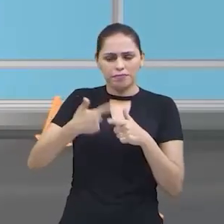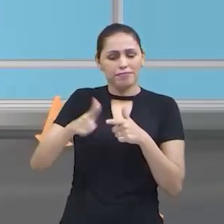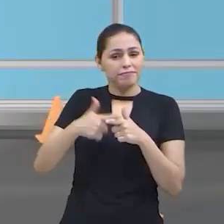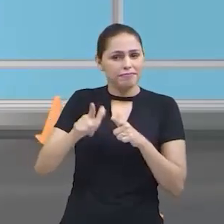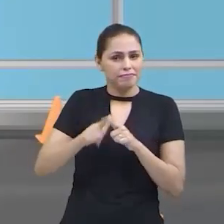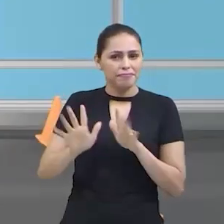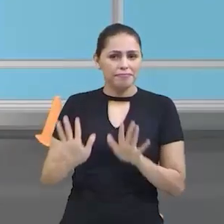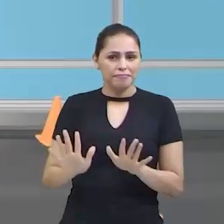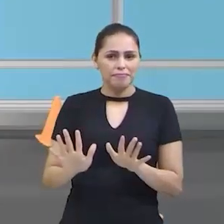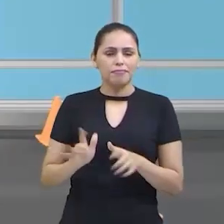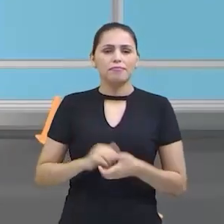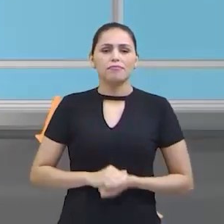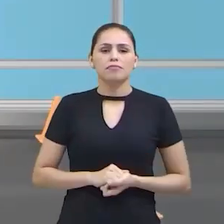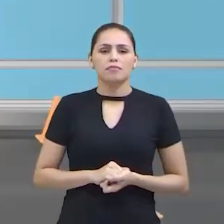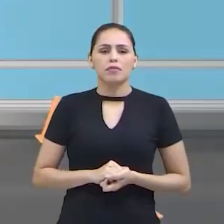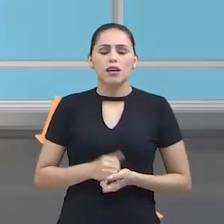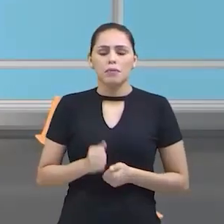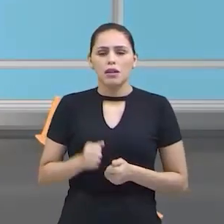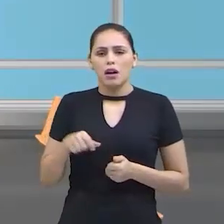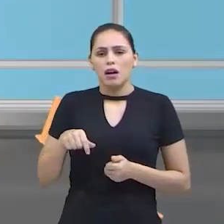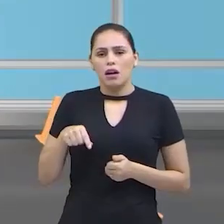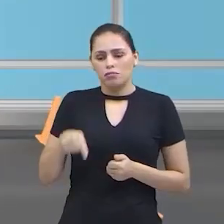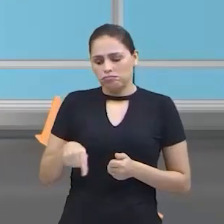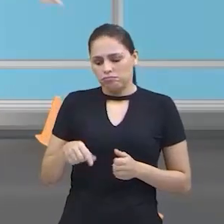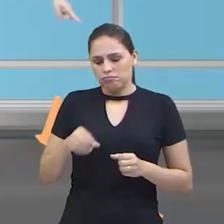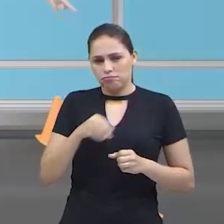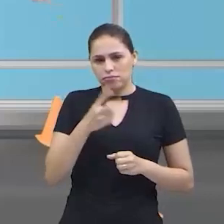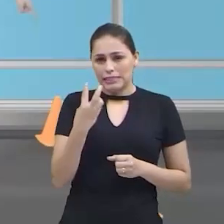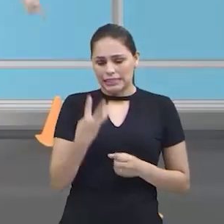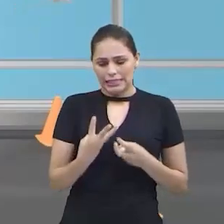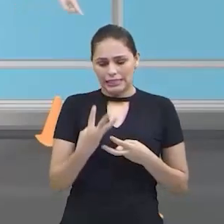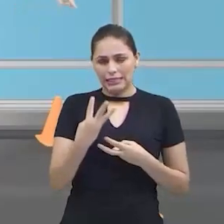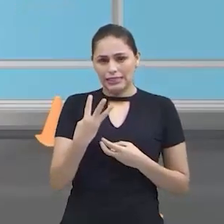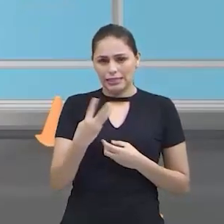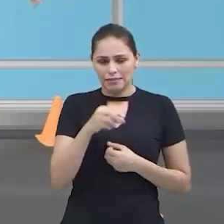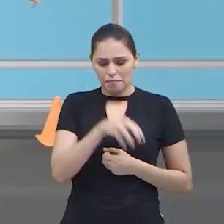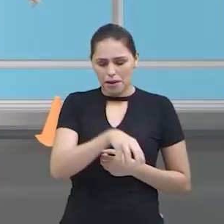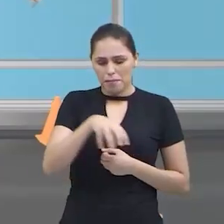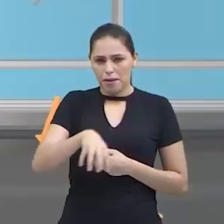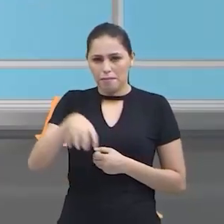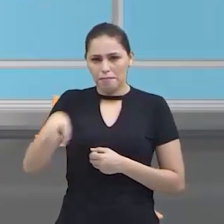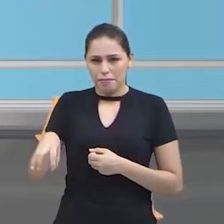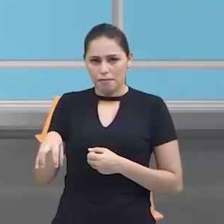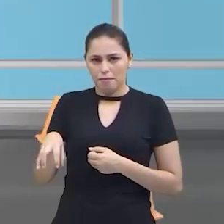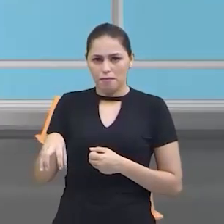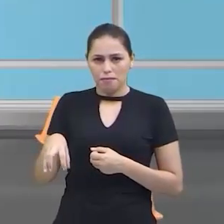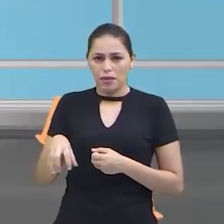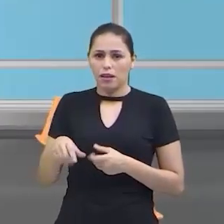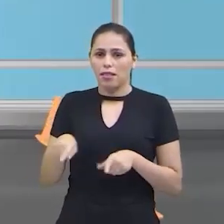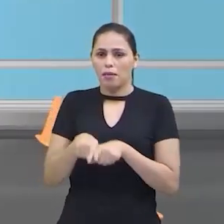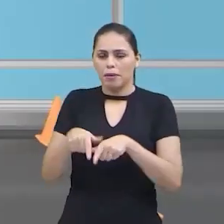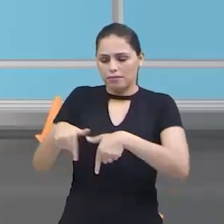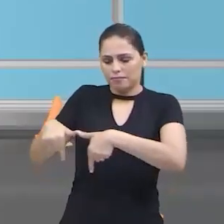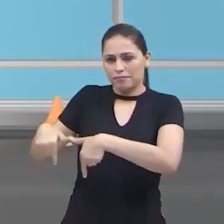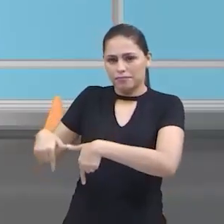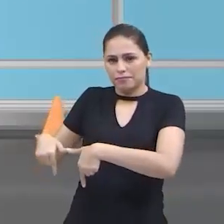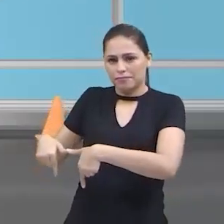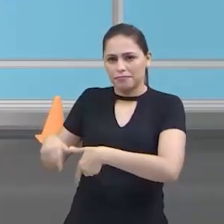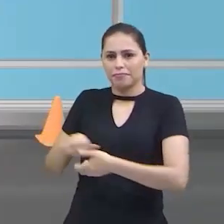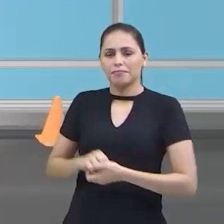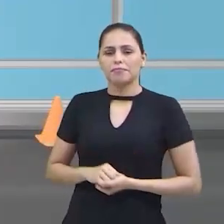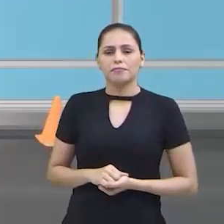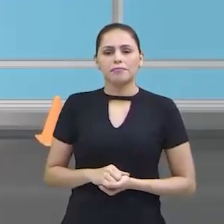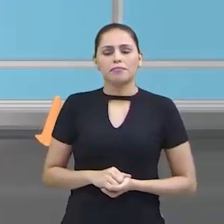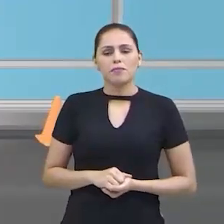Colocou aqui, ó, com um intervalado, três cones e aqui como se fosse uma travezinha. O nosso avião vai passar por aqui.